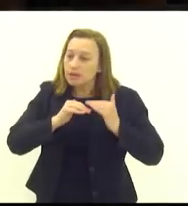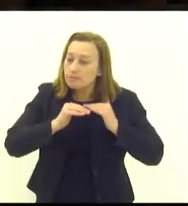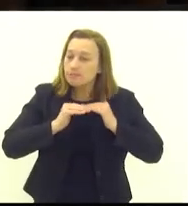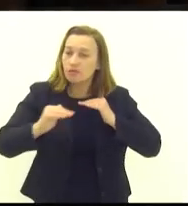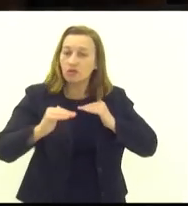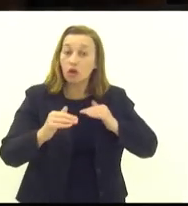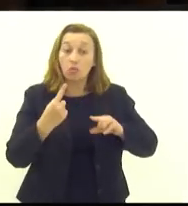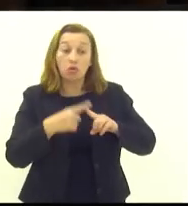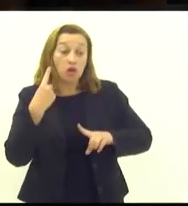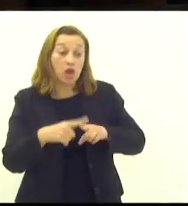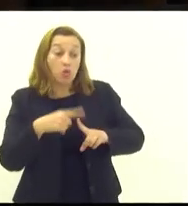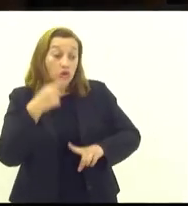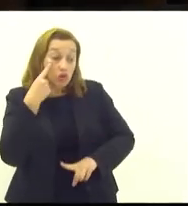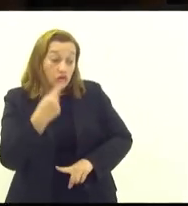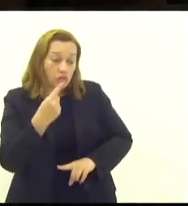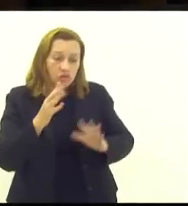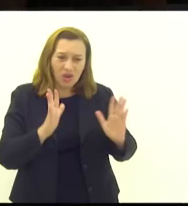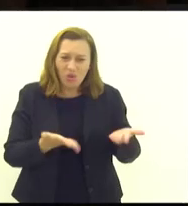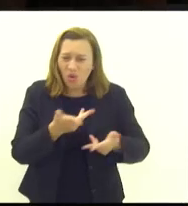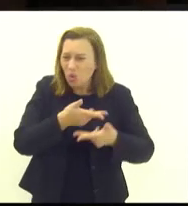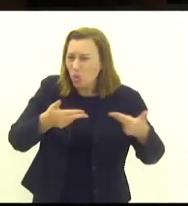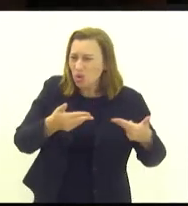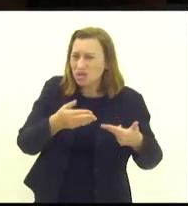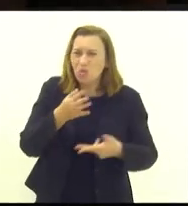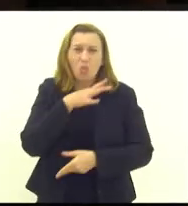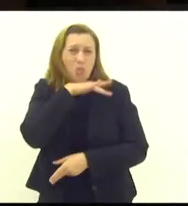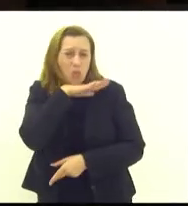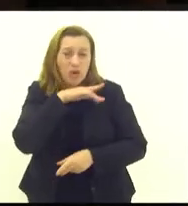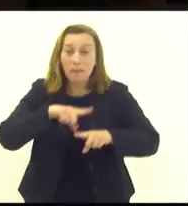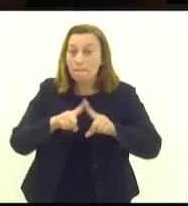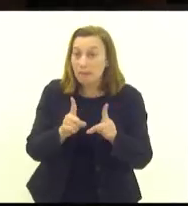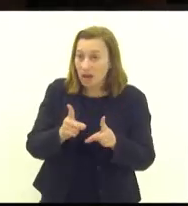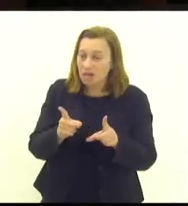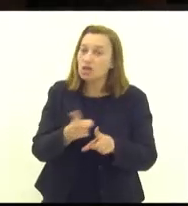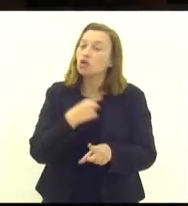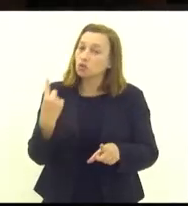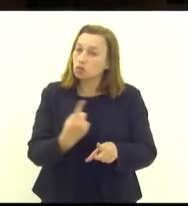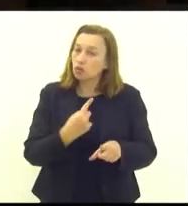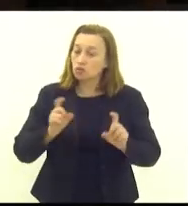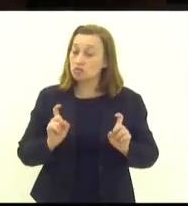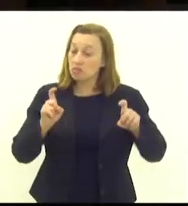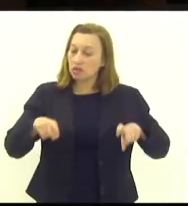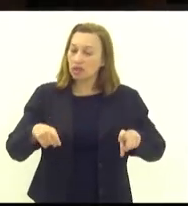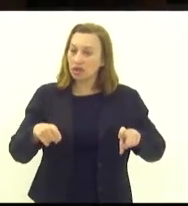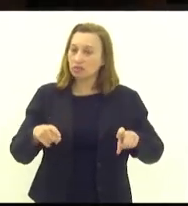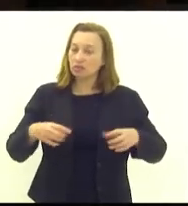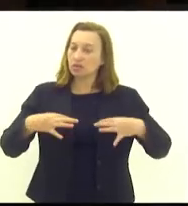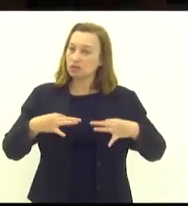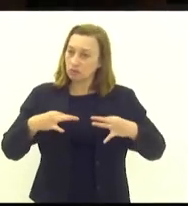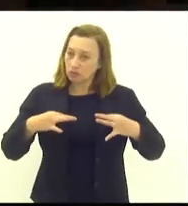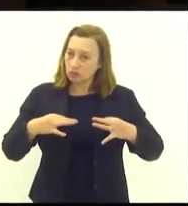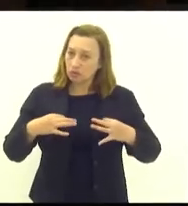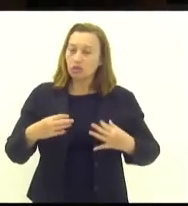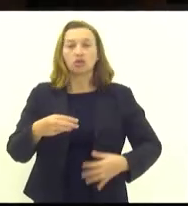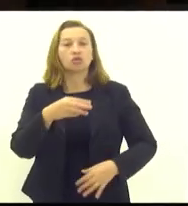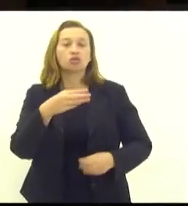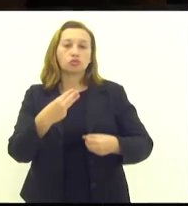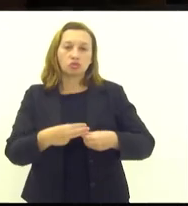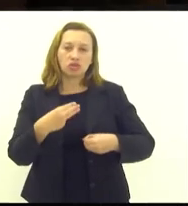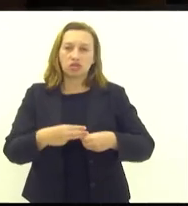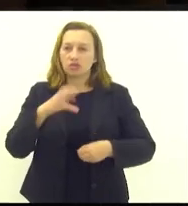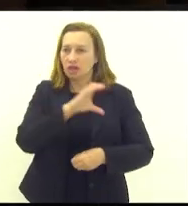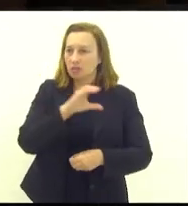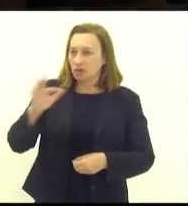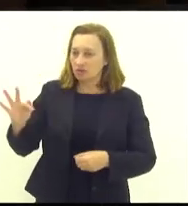infelizmente, são coisas terríveis, mas o nosso mandato está à disposição do município de Cabofrio